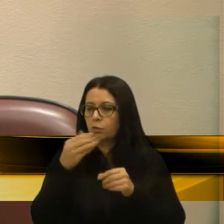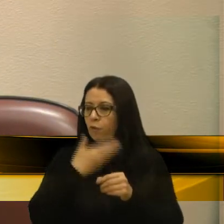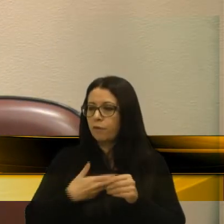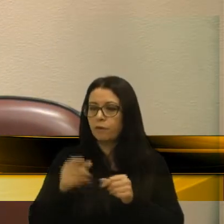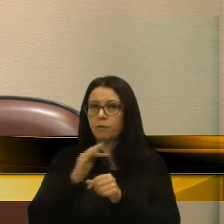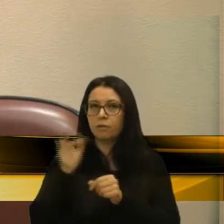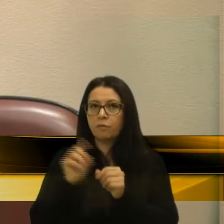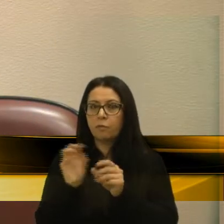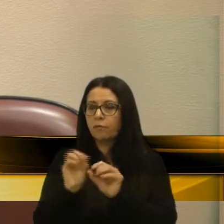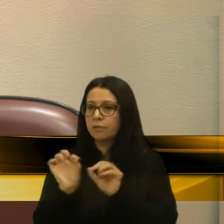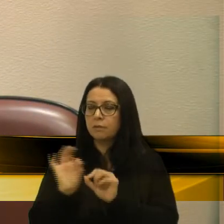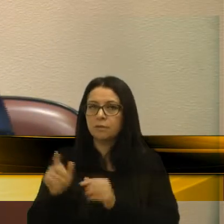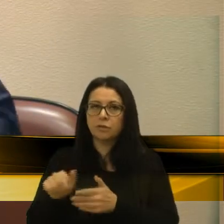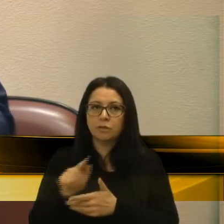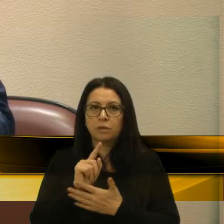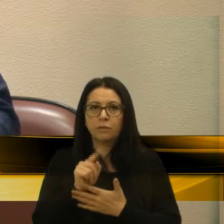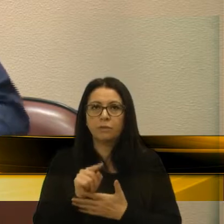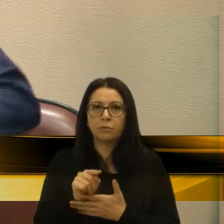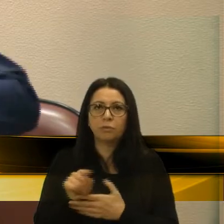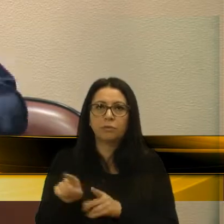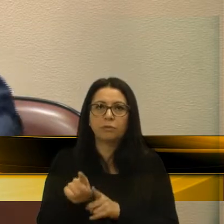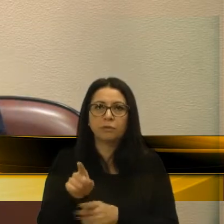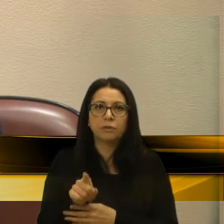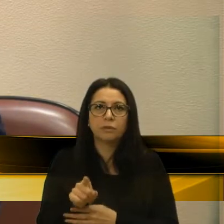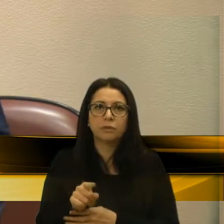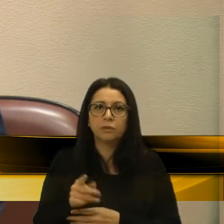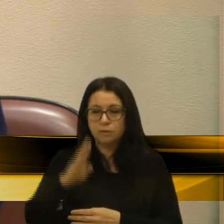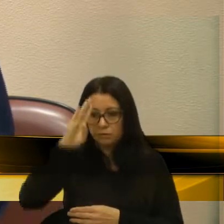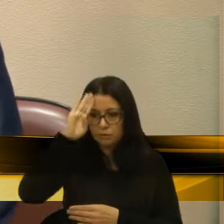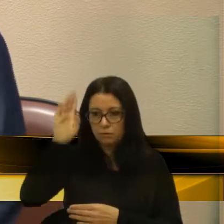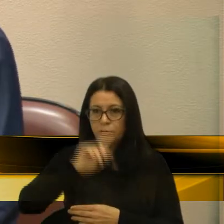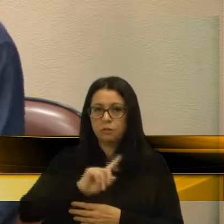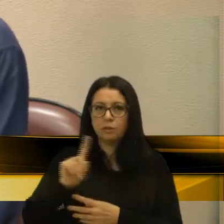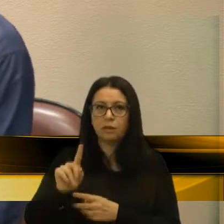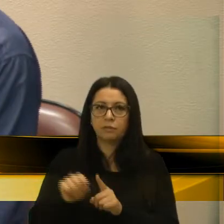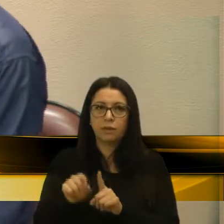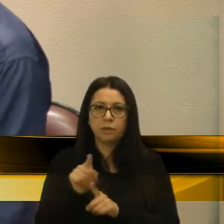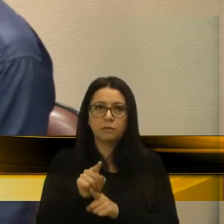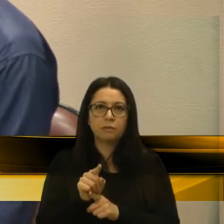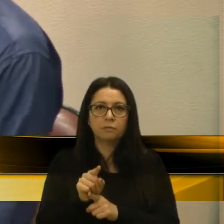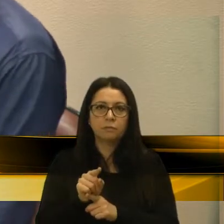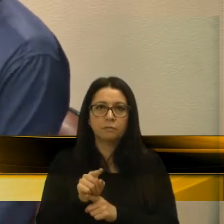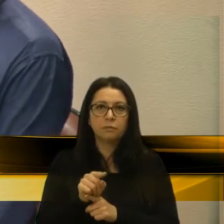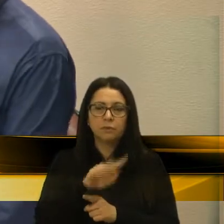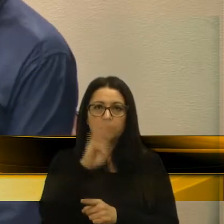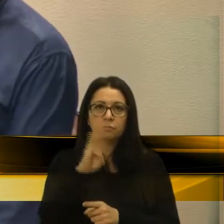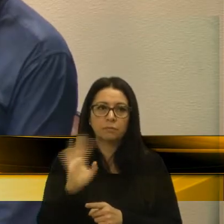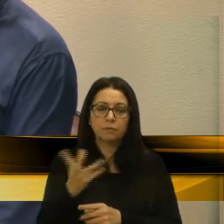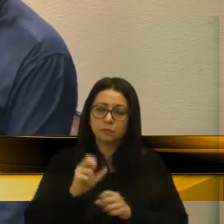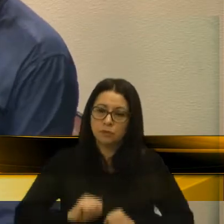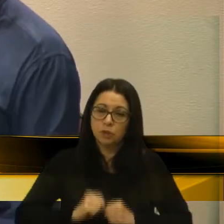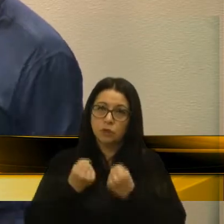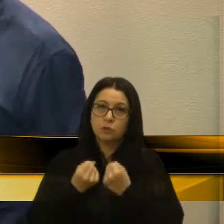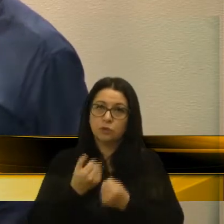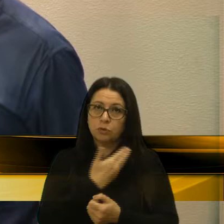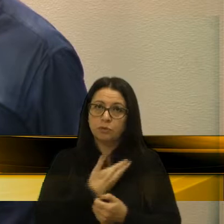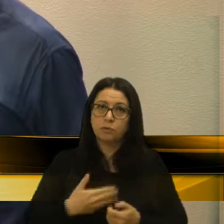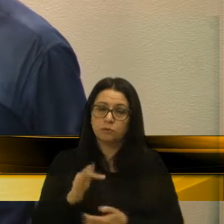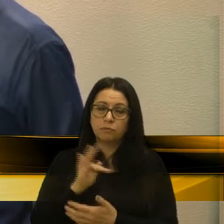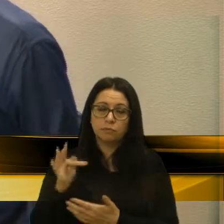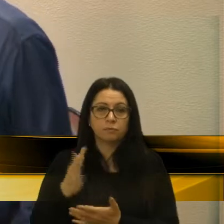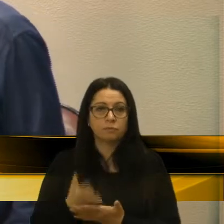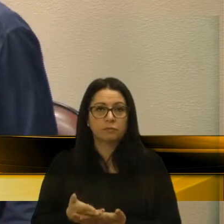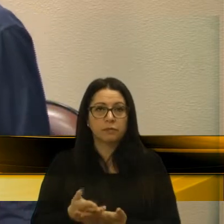inclusive enviou exército, fez pronunciamento em rede nacional e vejo um esforço por parte do governo federal.